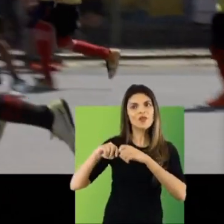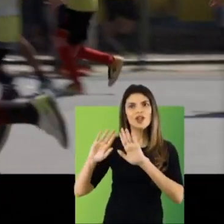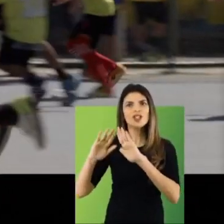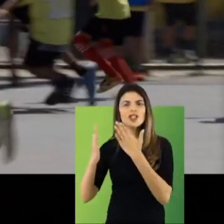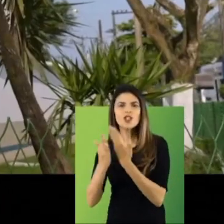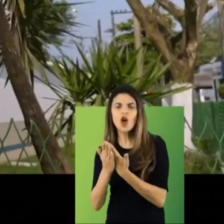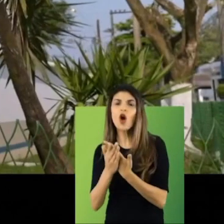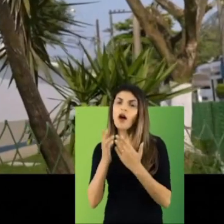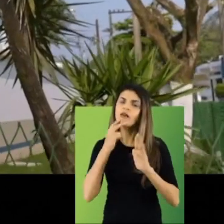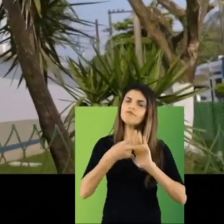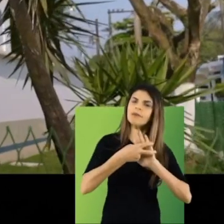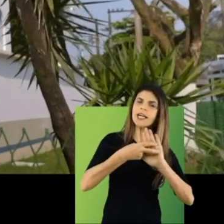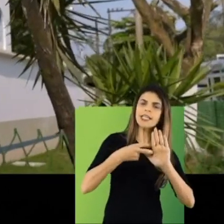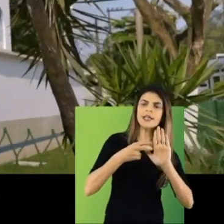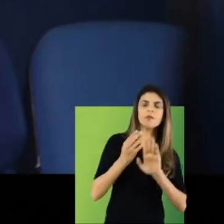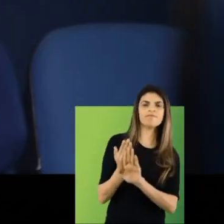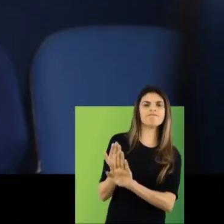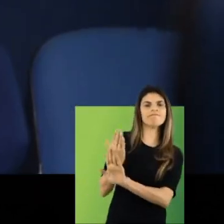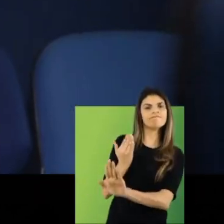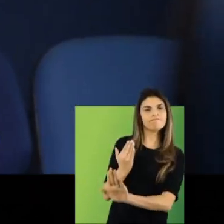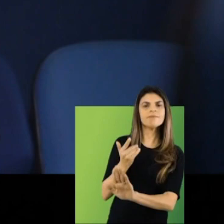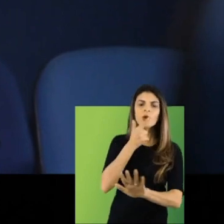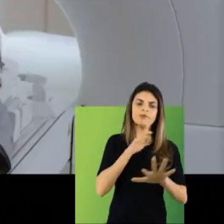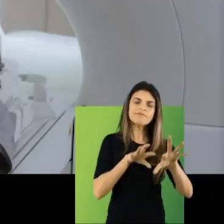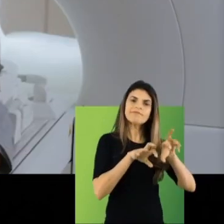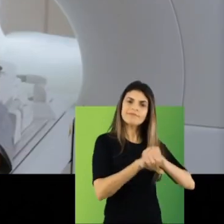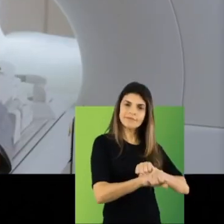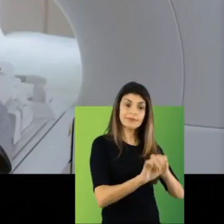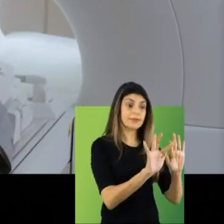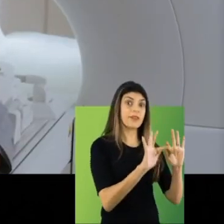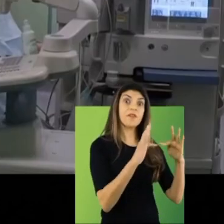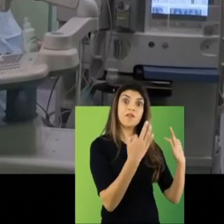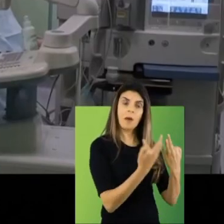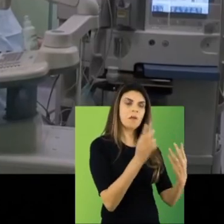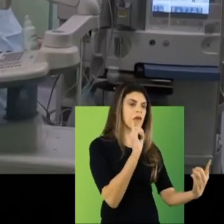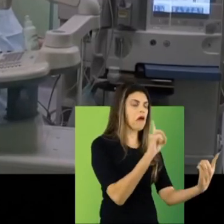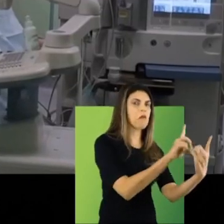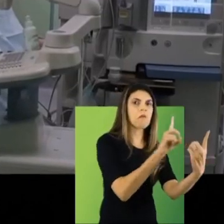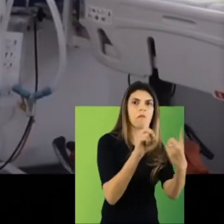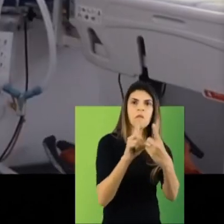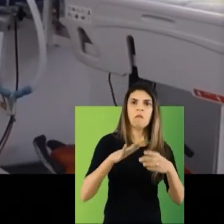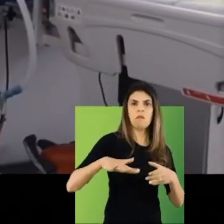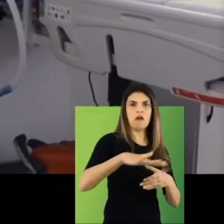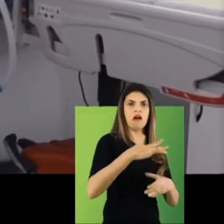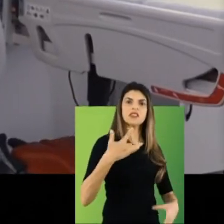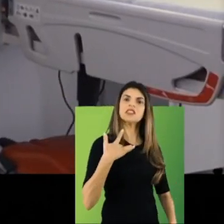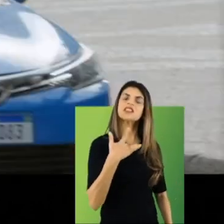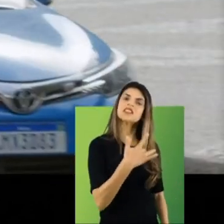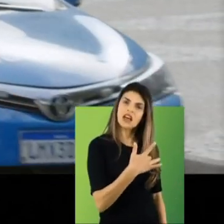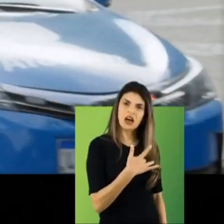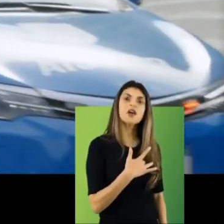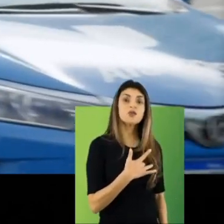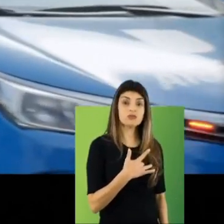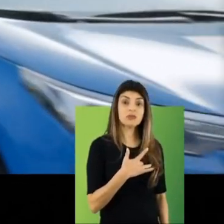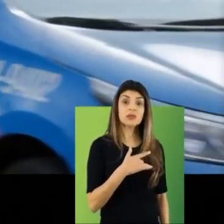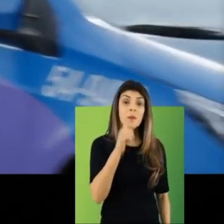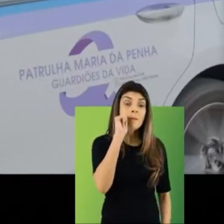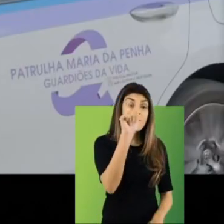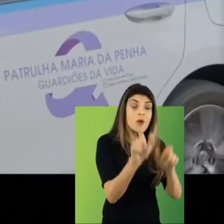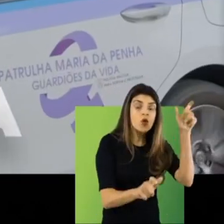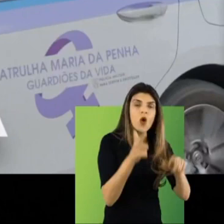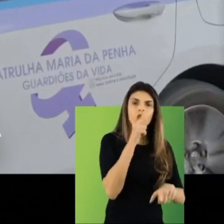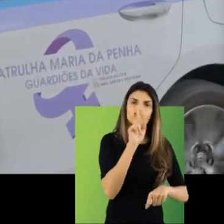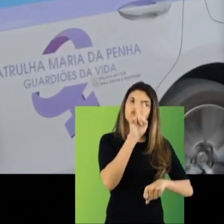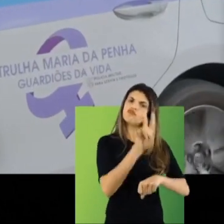longe do crime, estudando e se formando. mais famílias sendo atendidas nas unidades de saúde, mais